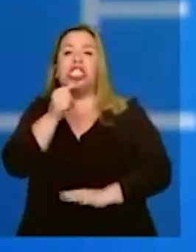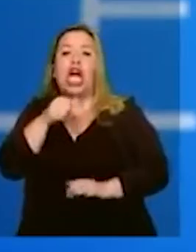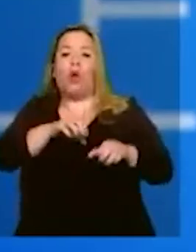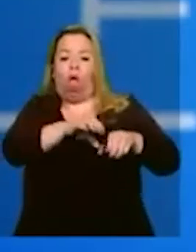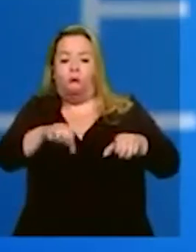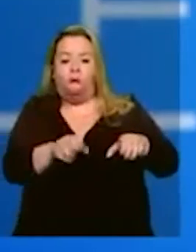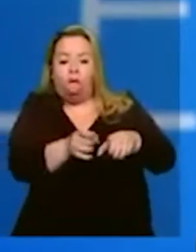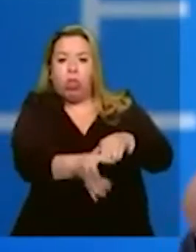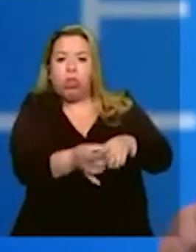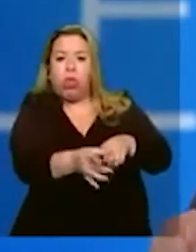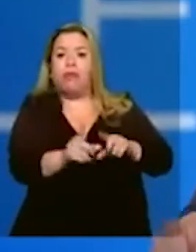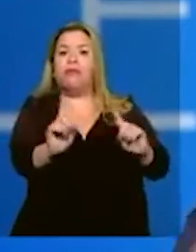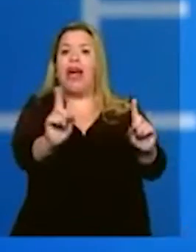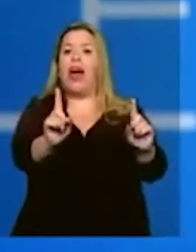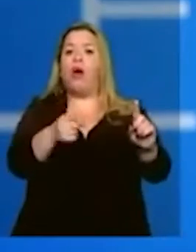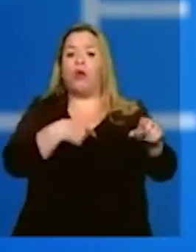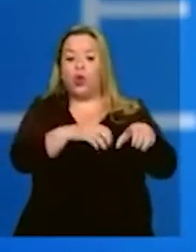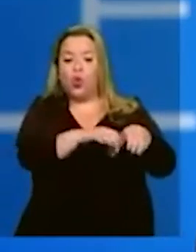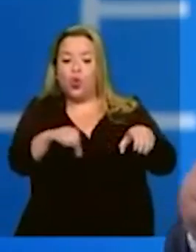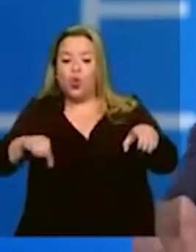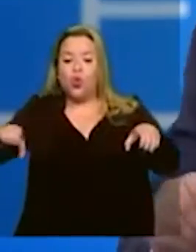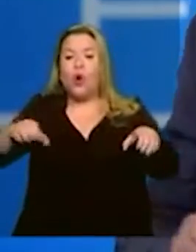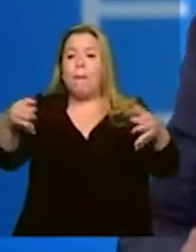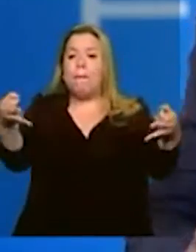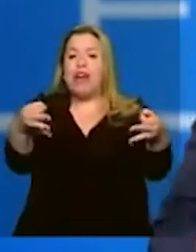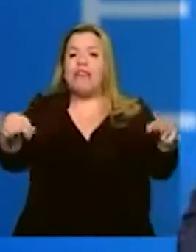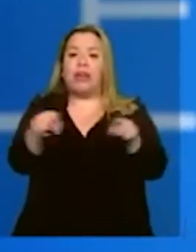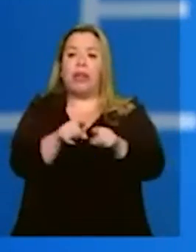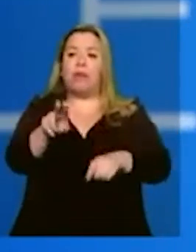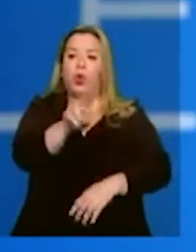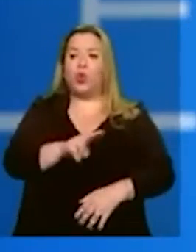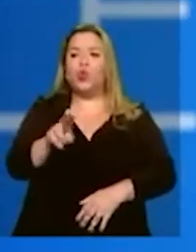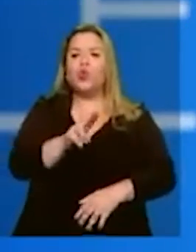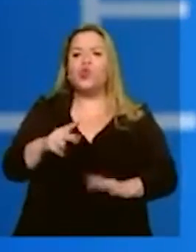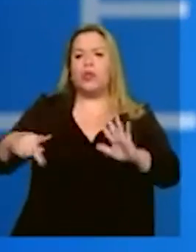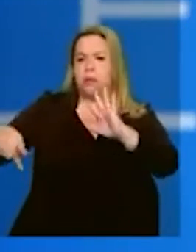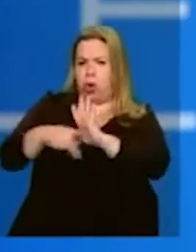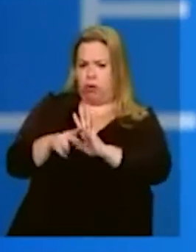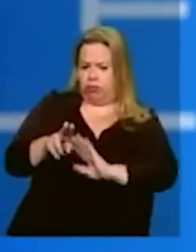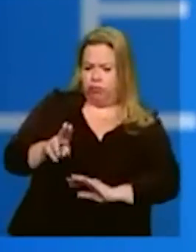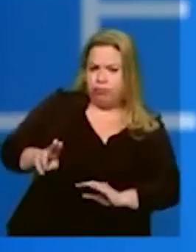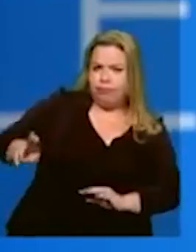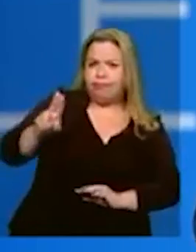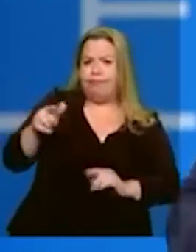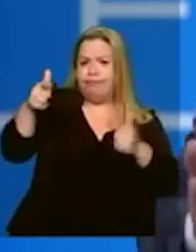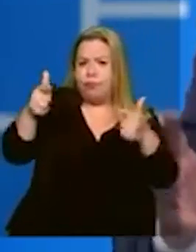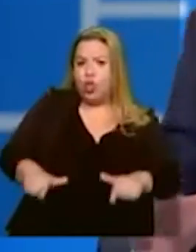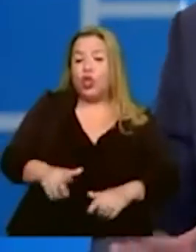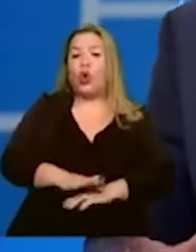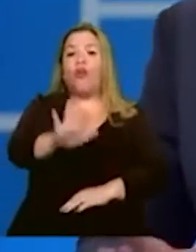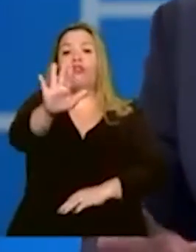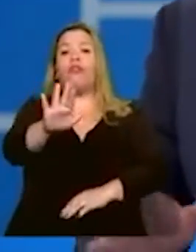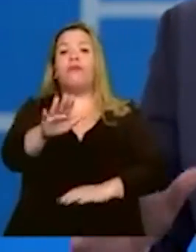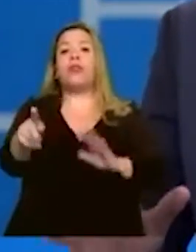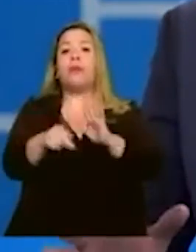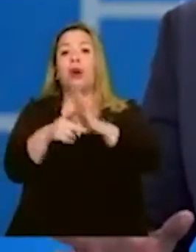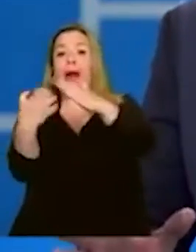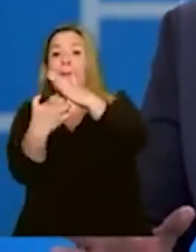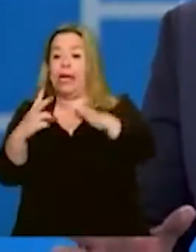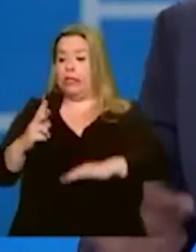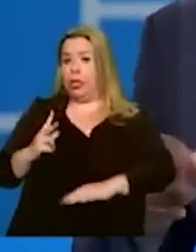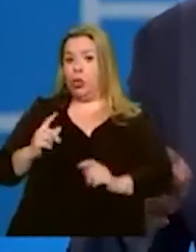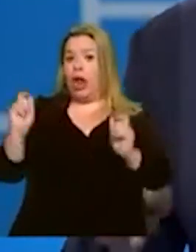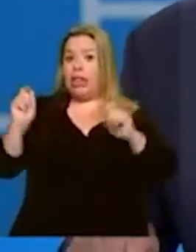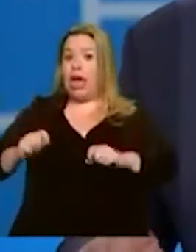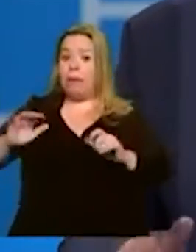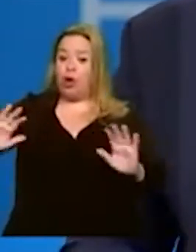tubulações. Eu quero investir em sensorização, investir em reuso. E a iniciativa privada pode trazer uma avalanche de investimento. Então, é um